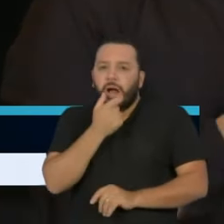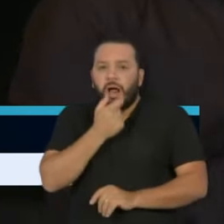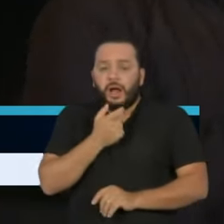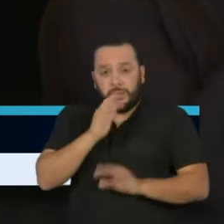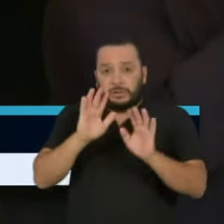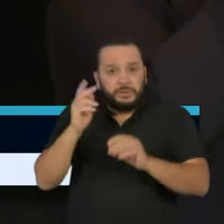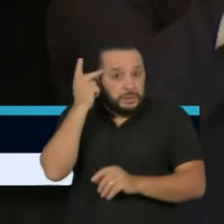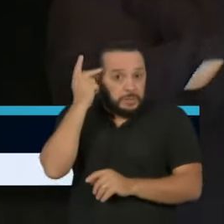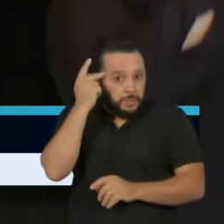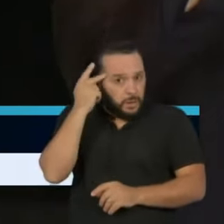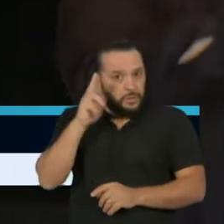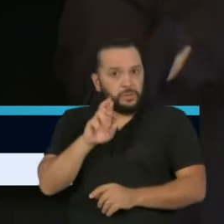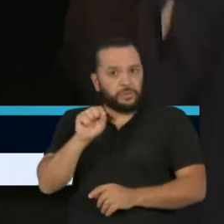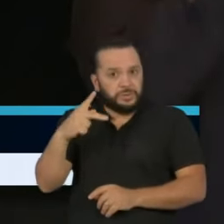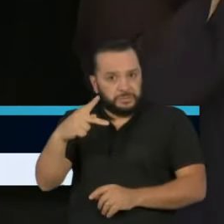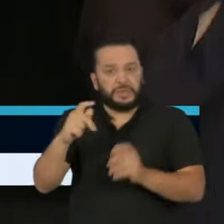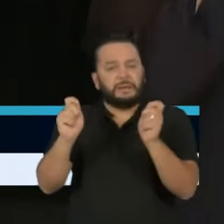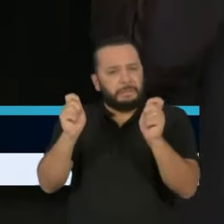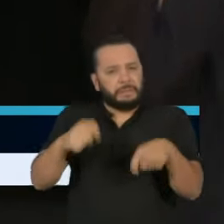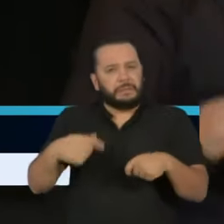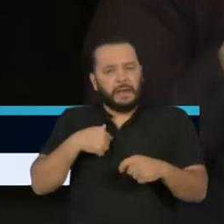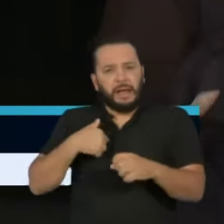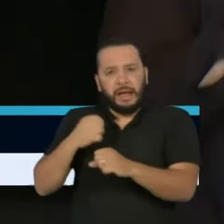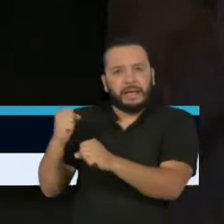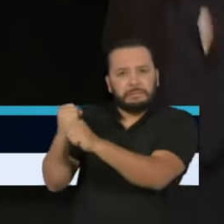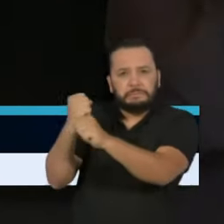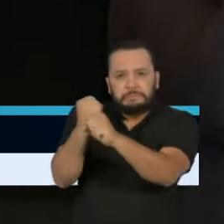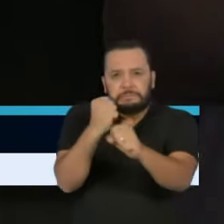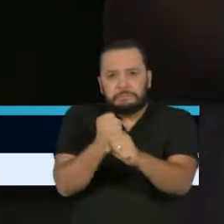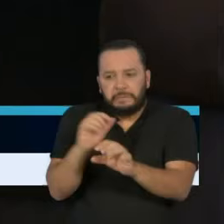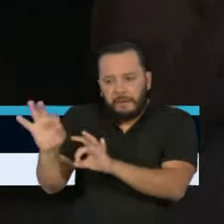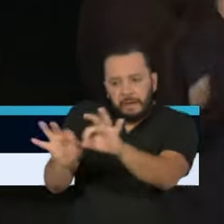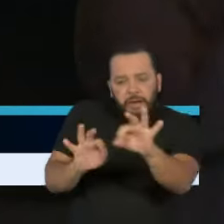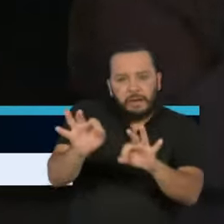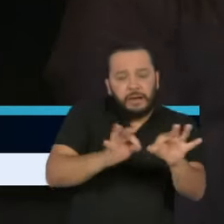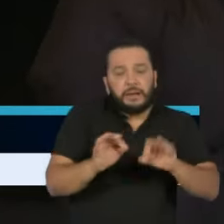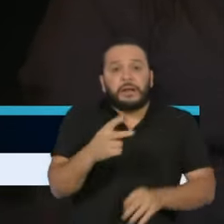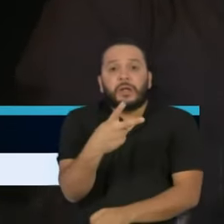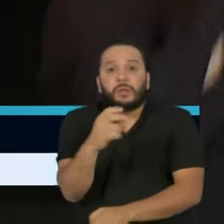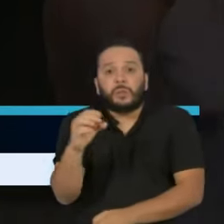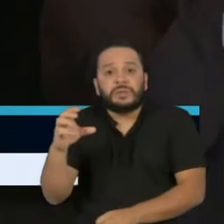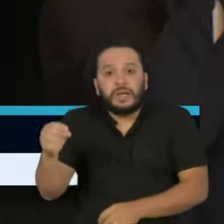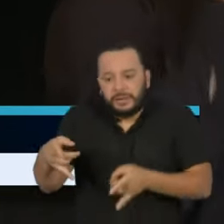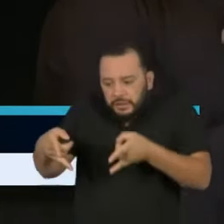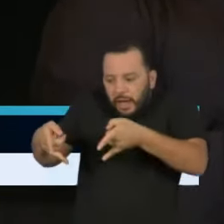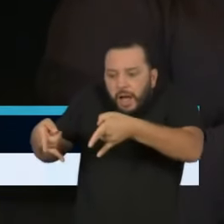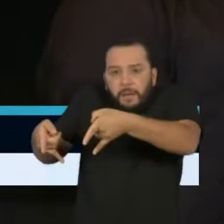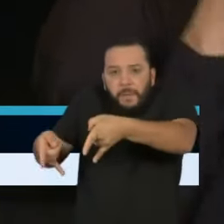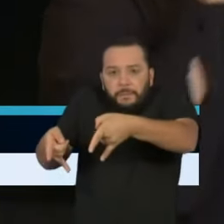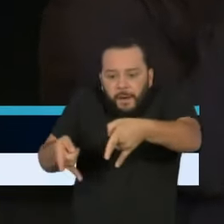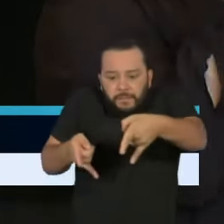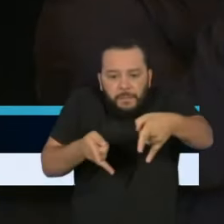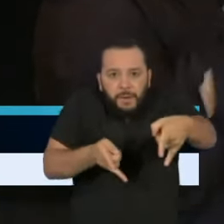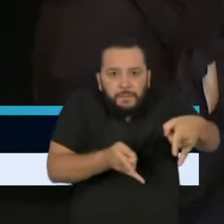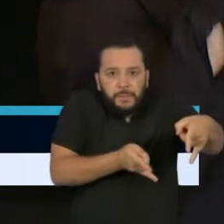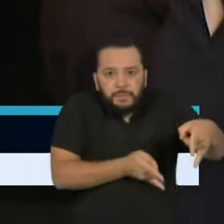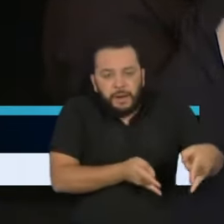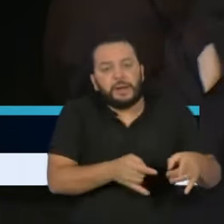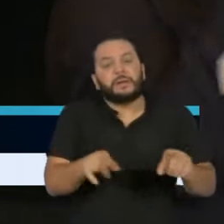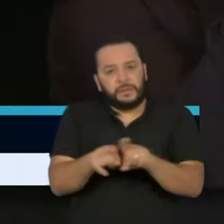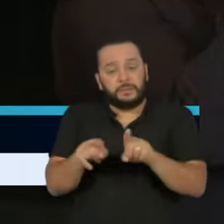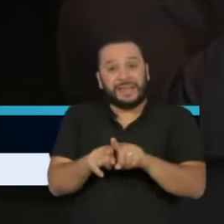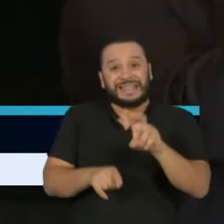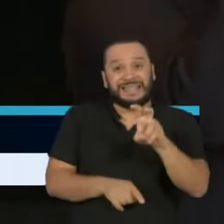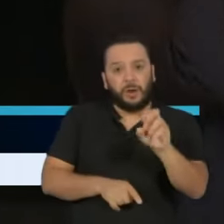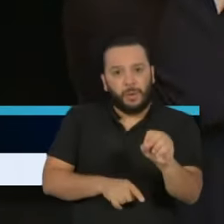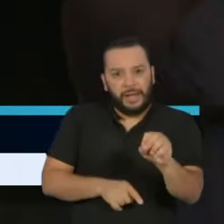progressivamente uma estrutura que vai culminar com 200 leitos para pacientes com Covid e 50 leitos de